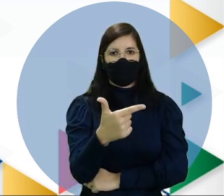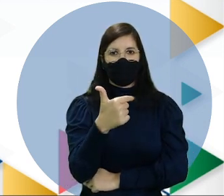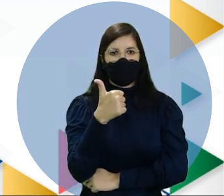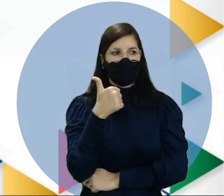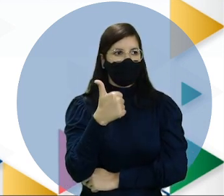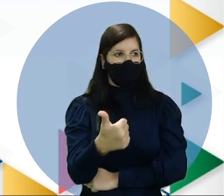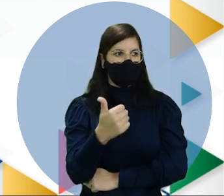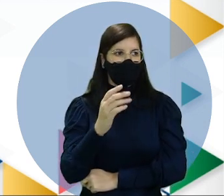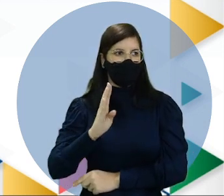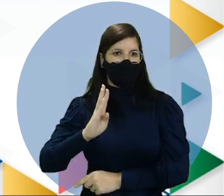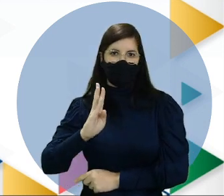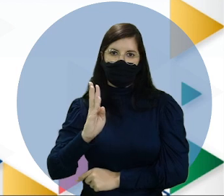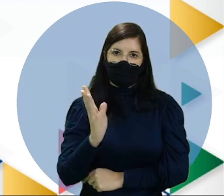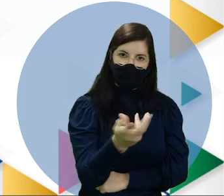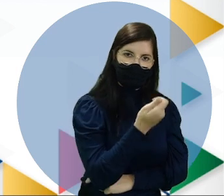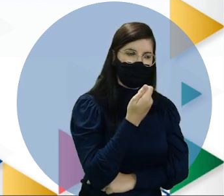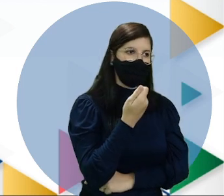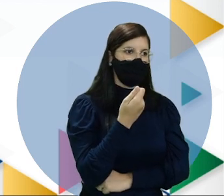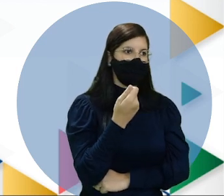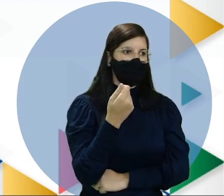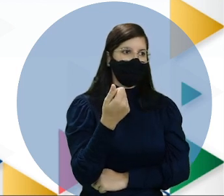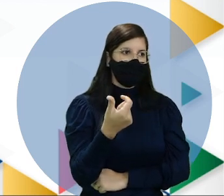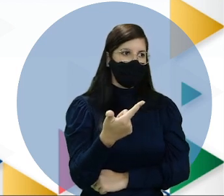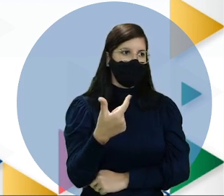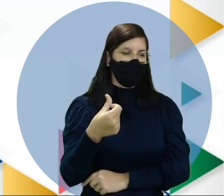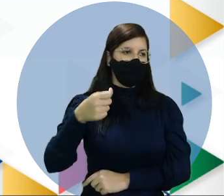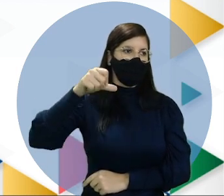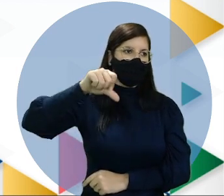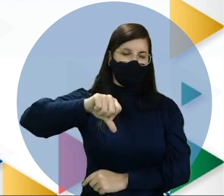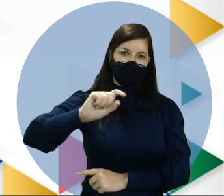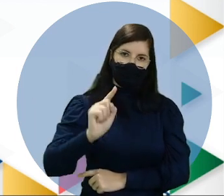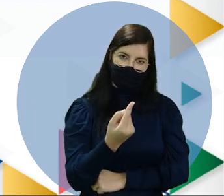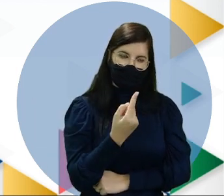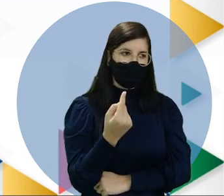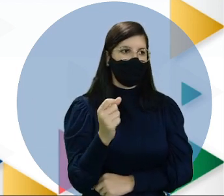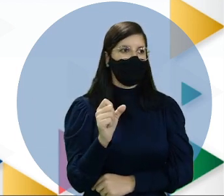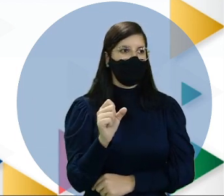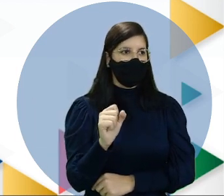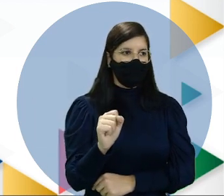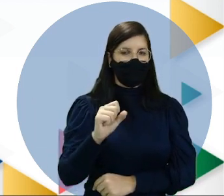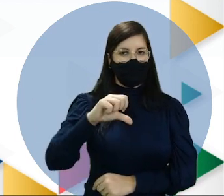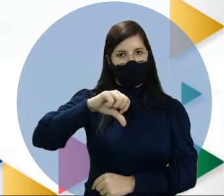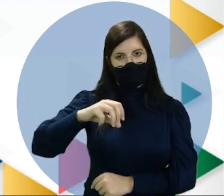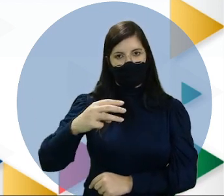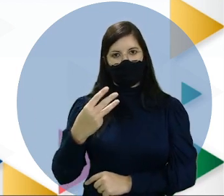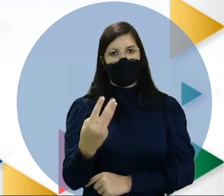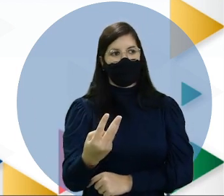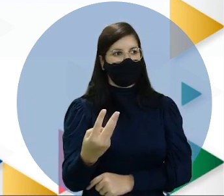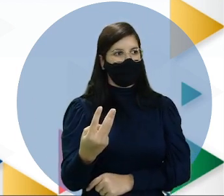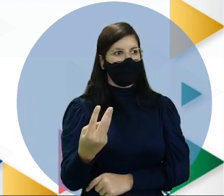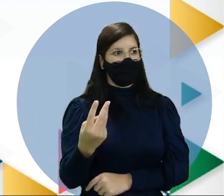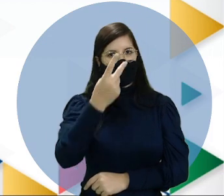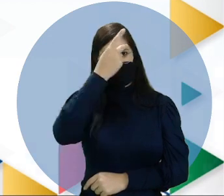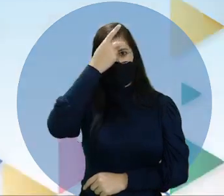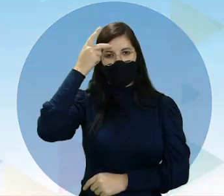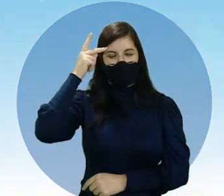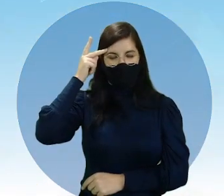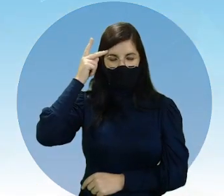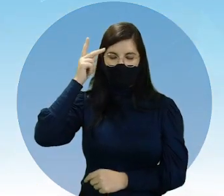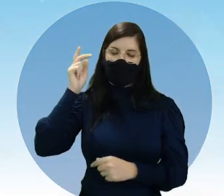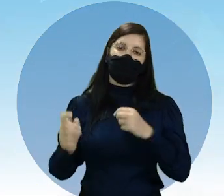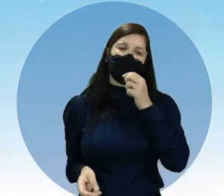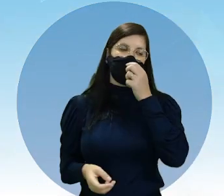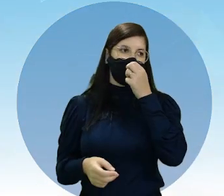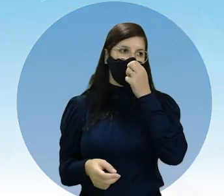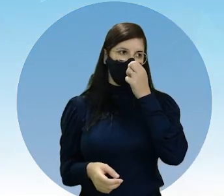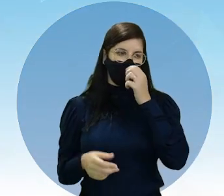21.292.893 habitantes.